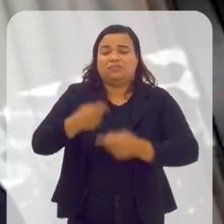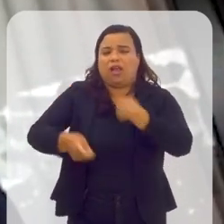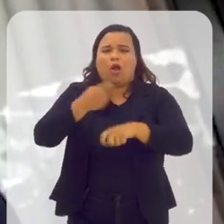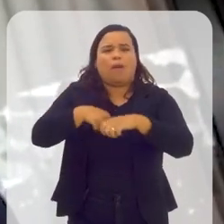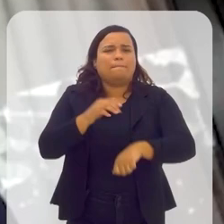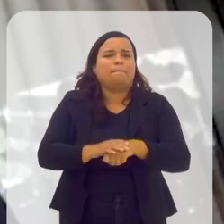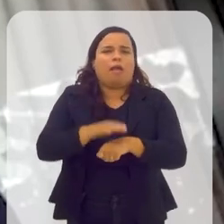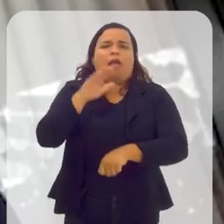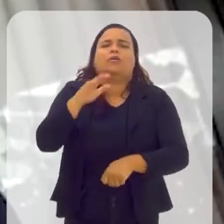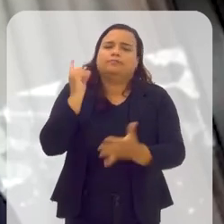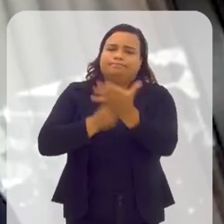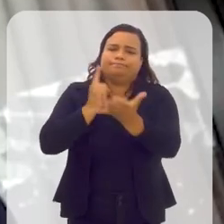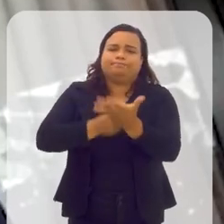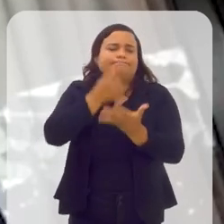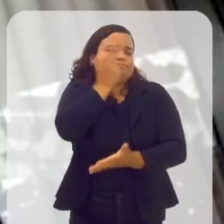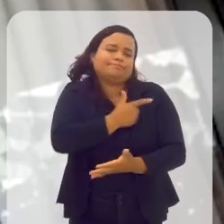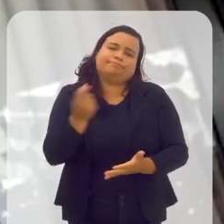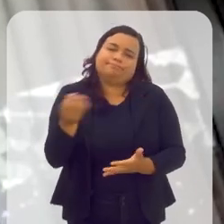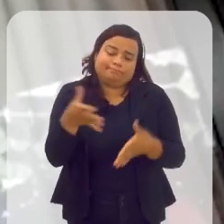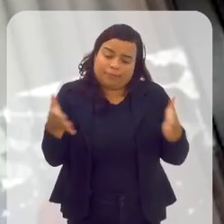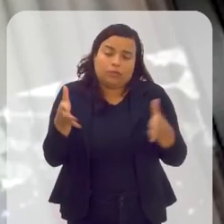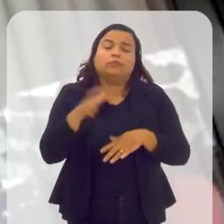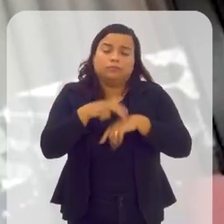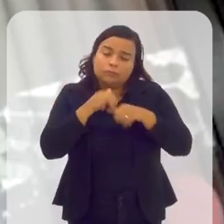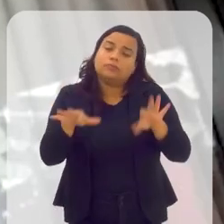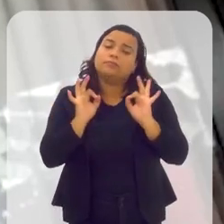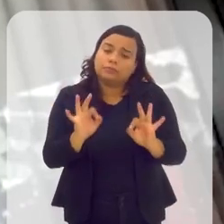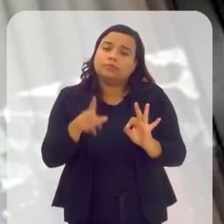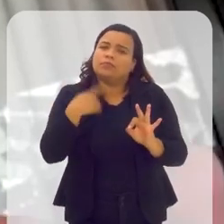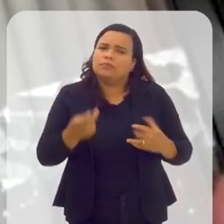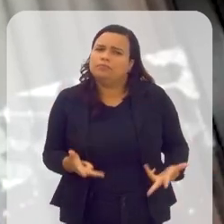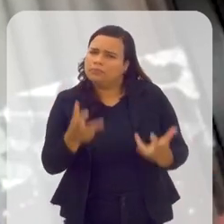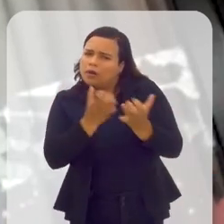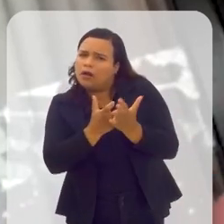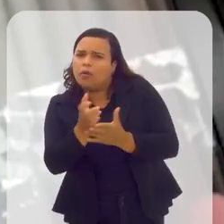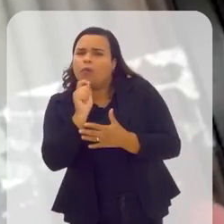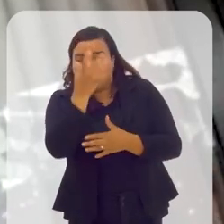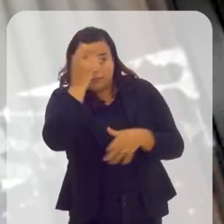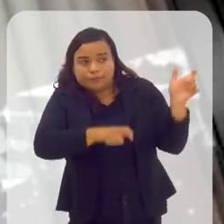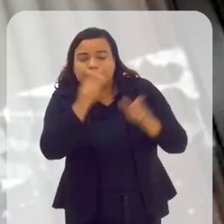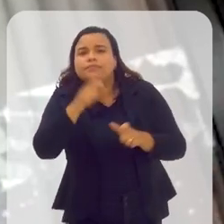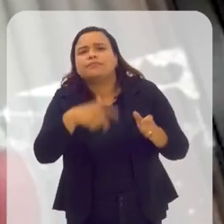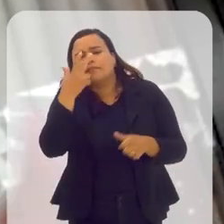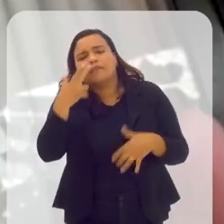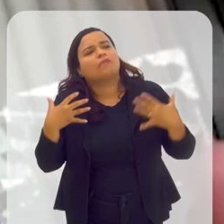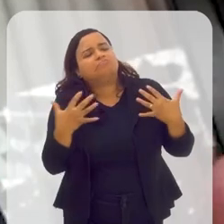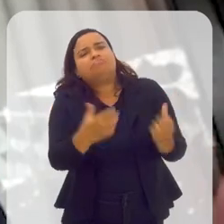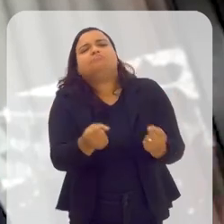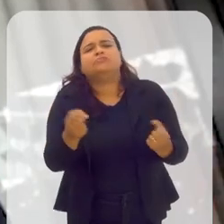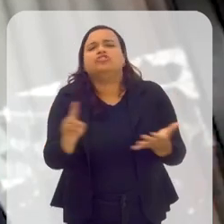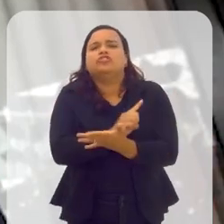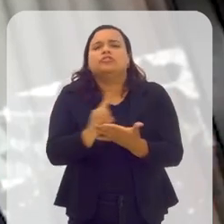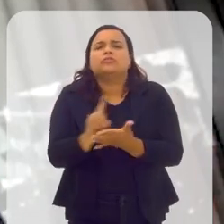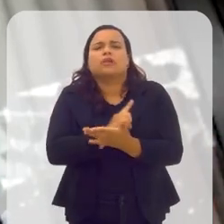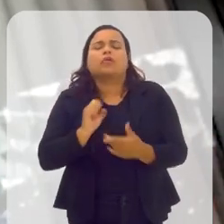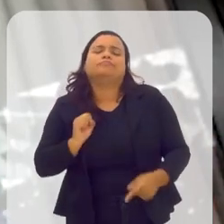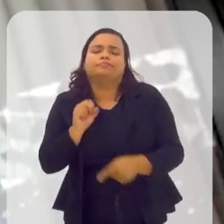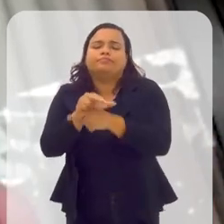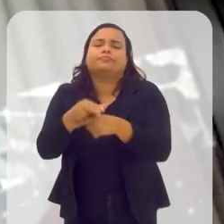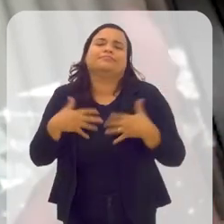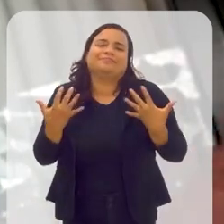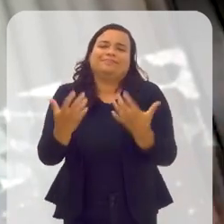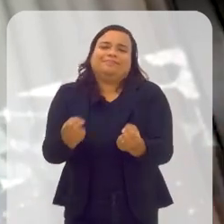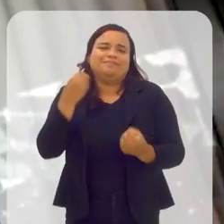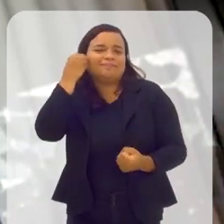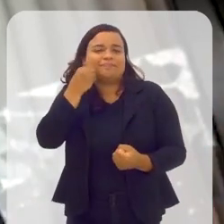em plena pandemia e, com isso, a gente começou a perceber que as pessoas estavam aptas a ir para digital, estavam